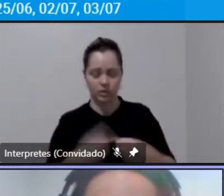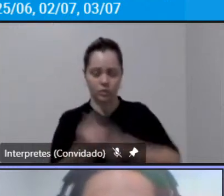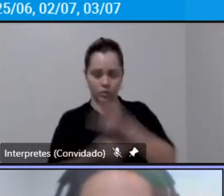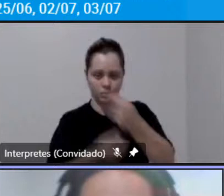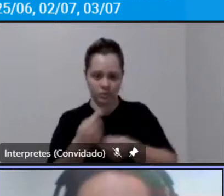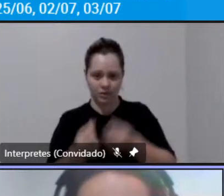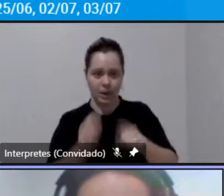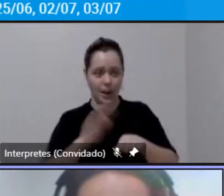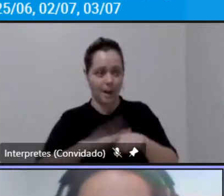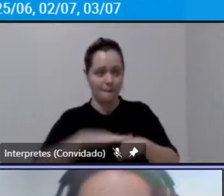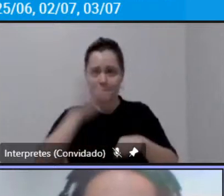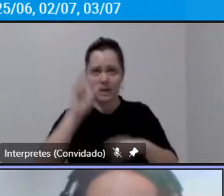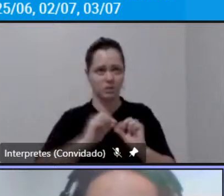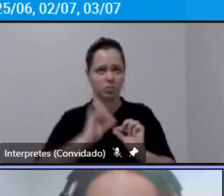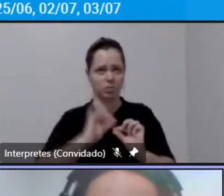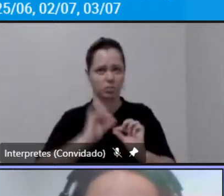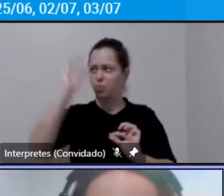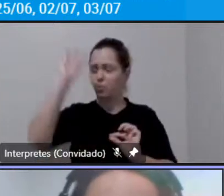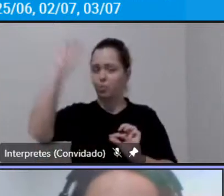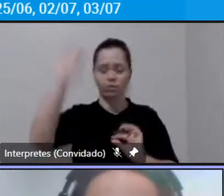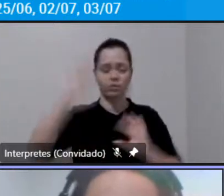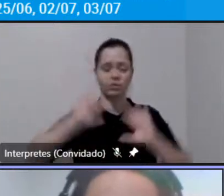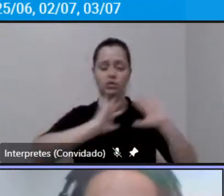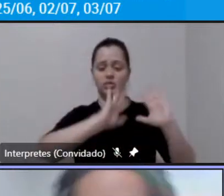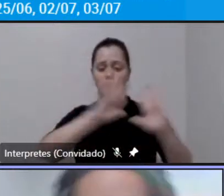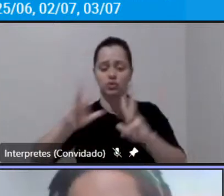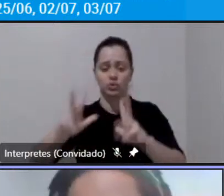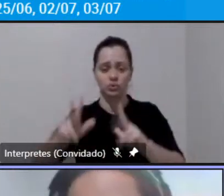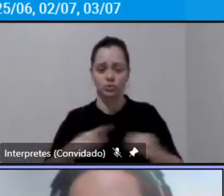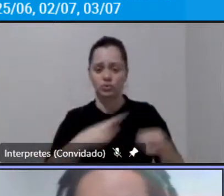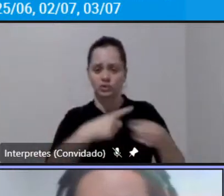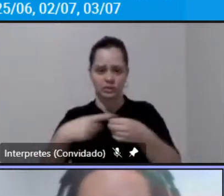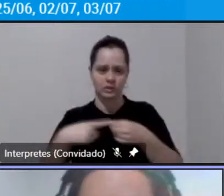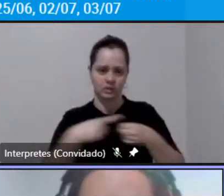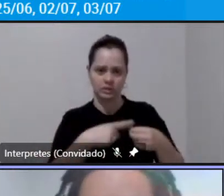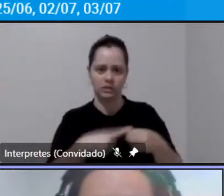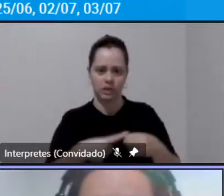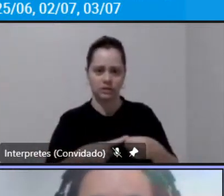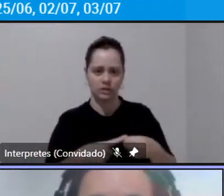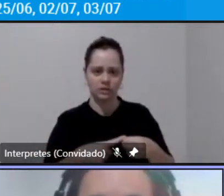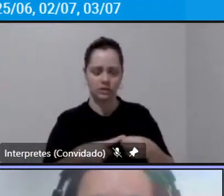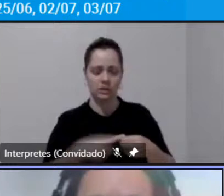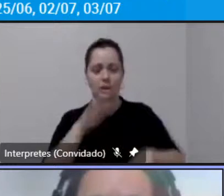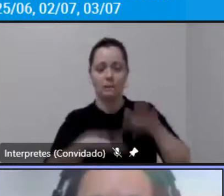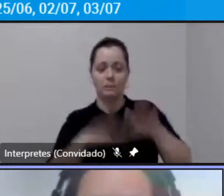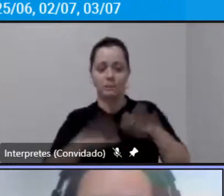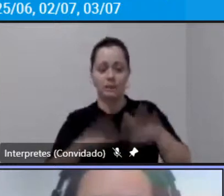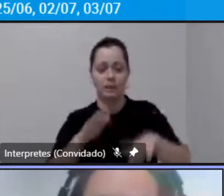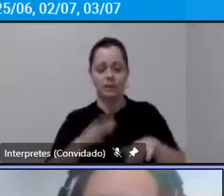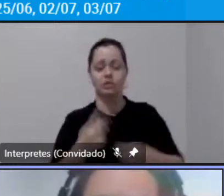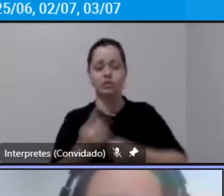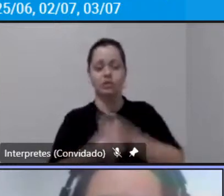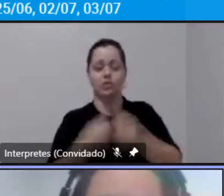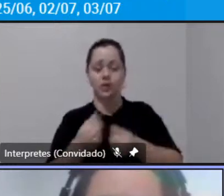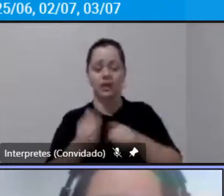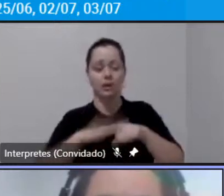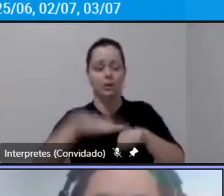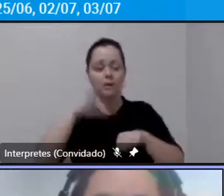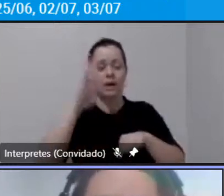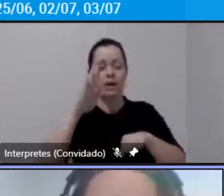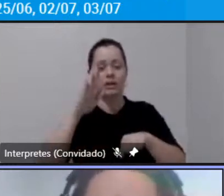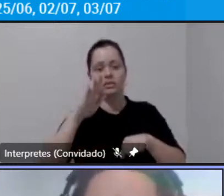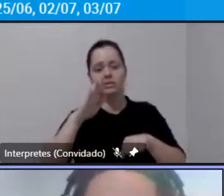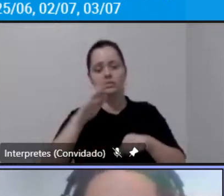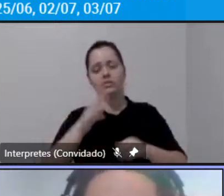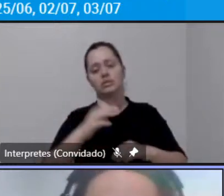mais alta de todas as regiões metropolitana a política tarifária não a média de tarifas mais alta de todas as regiões metropolitanas